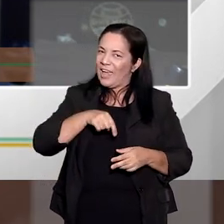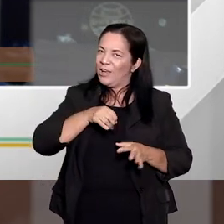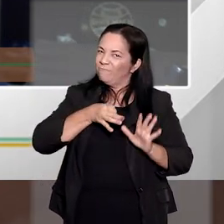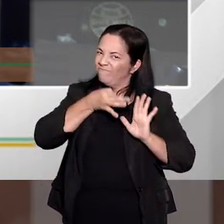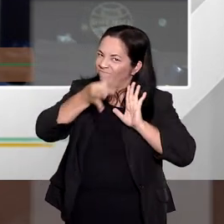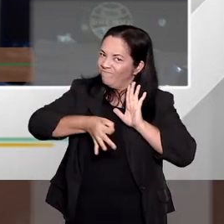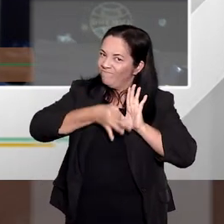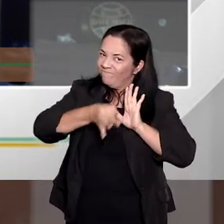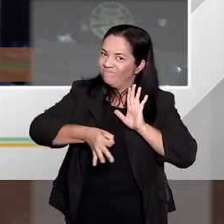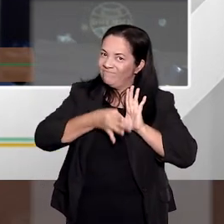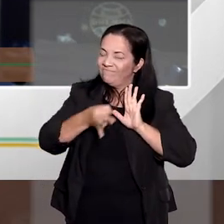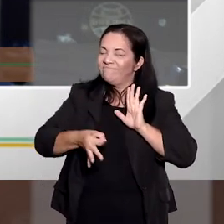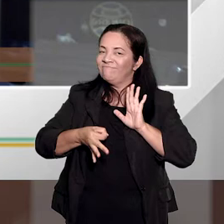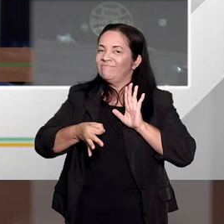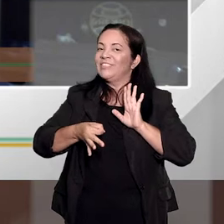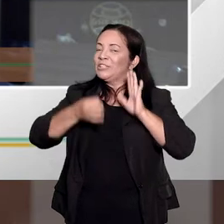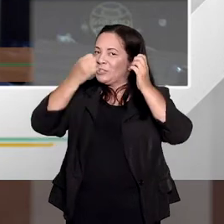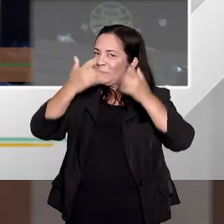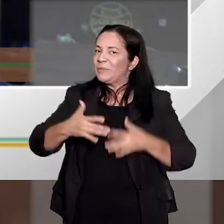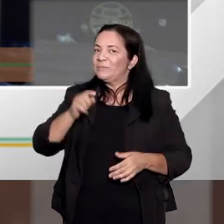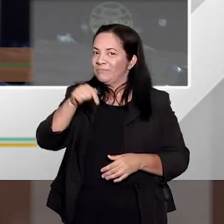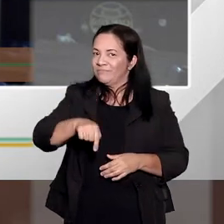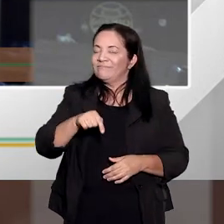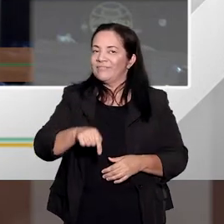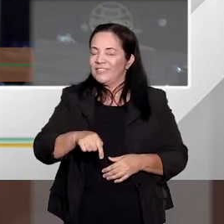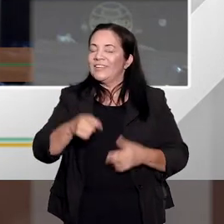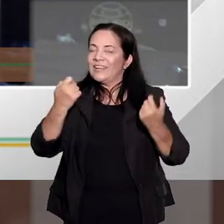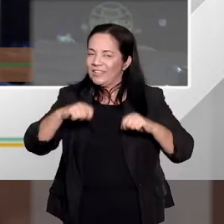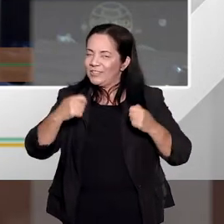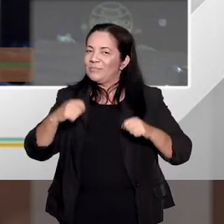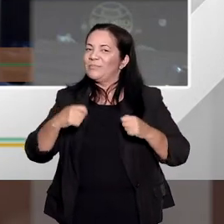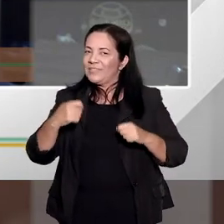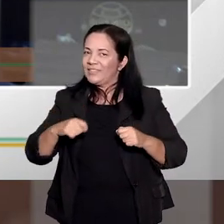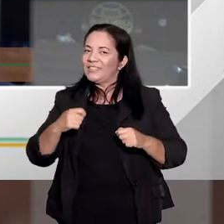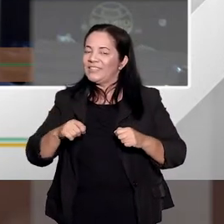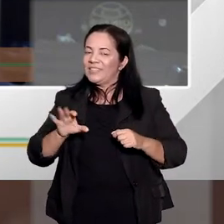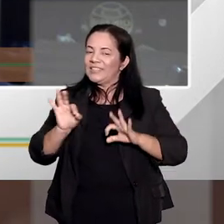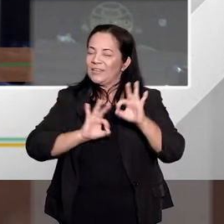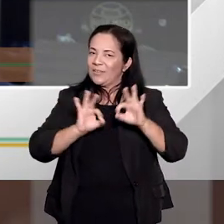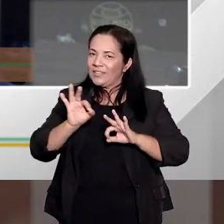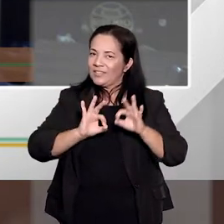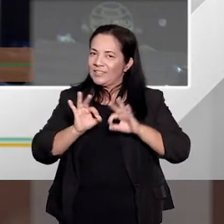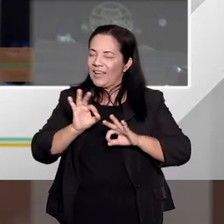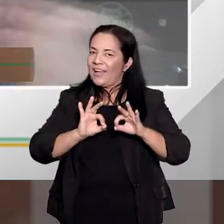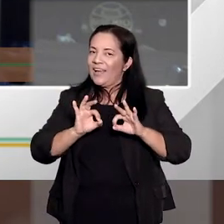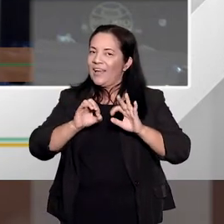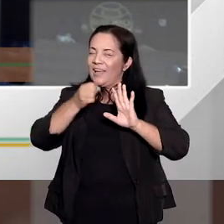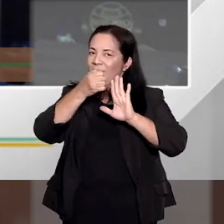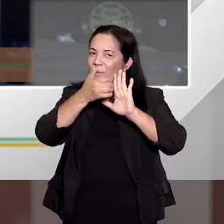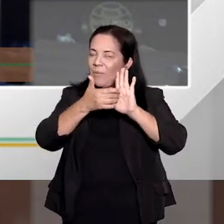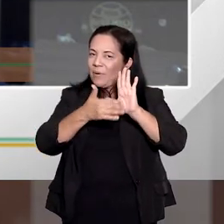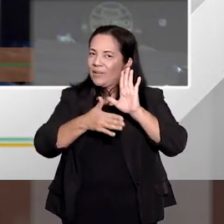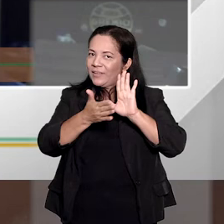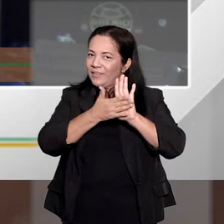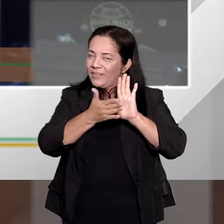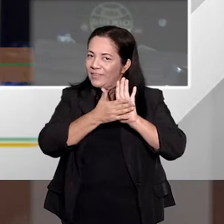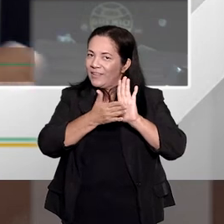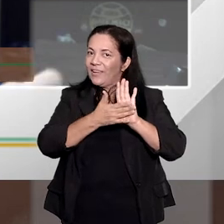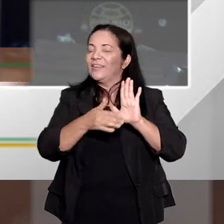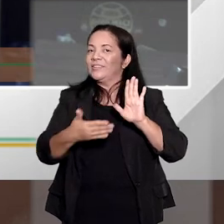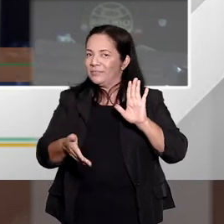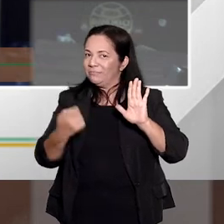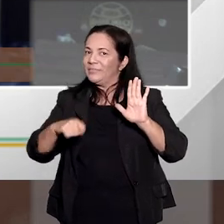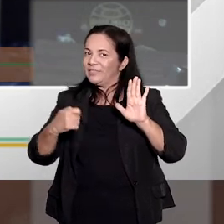que eu coloco em relação a isso que nós teríamos que ter pelo menos, assim como tem nas causas de aumento ou de diminuição da pena,